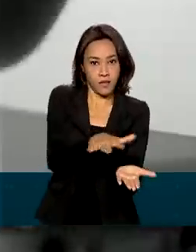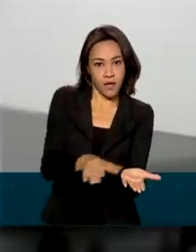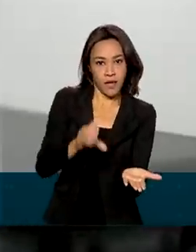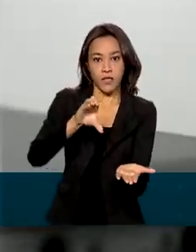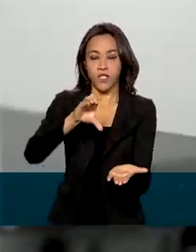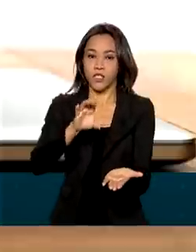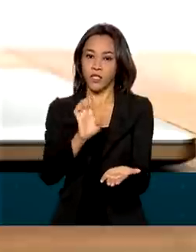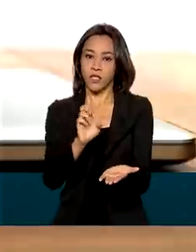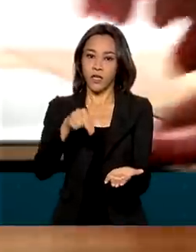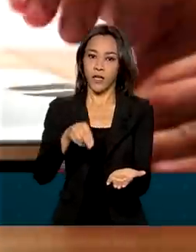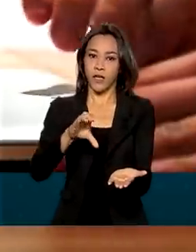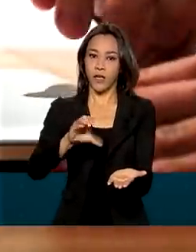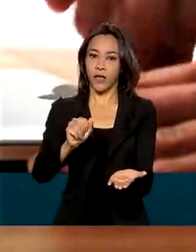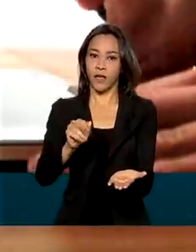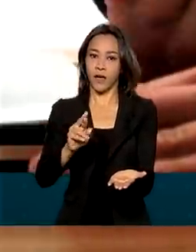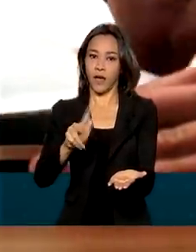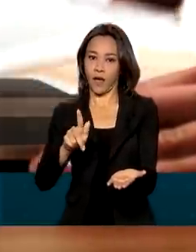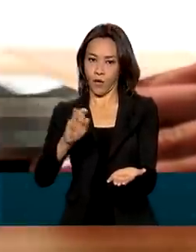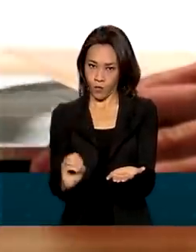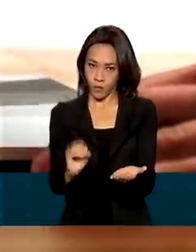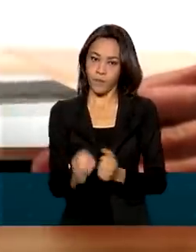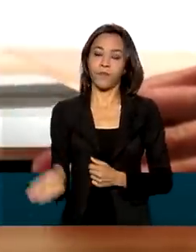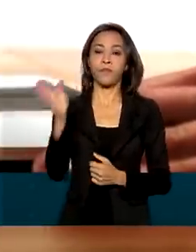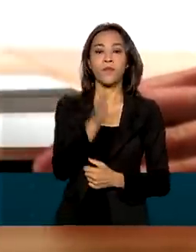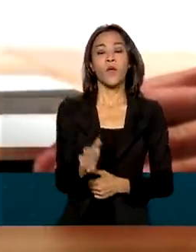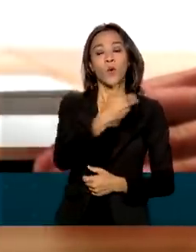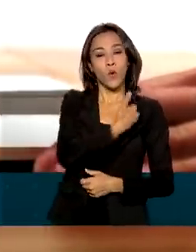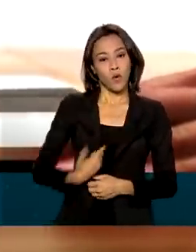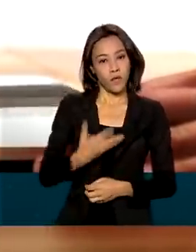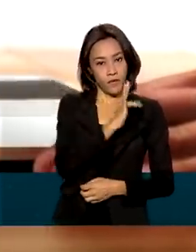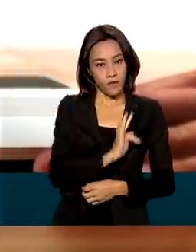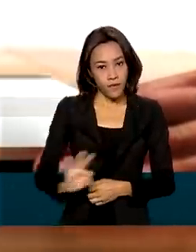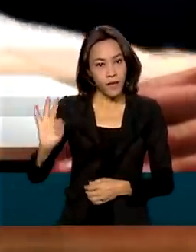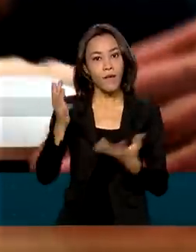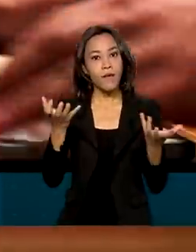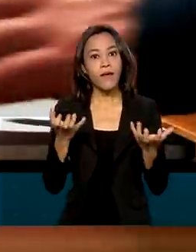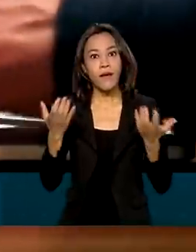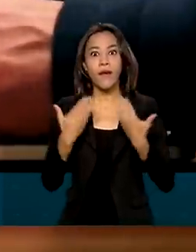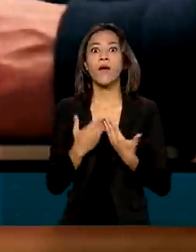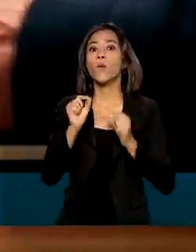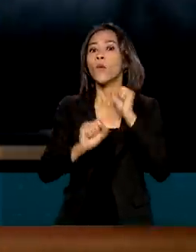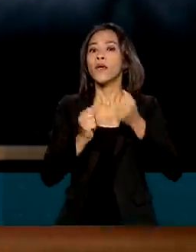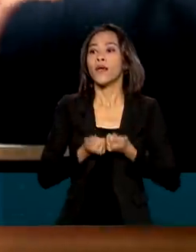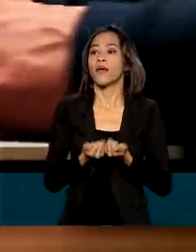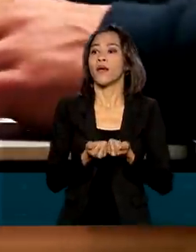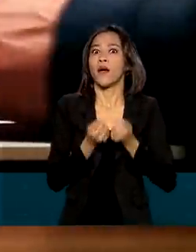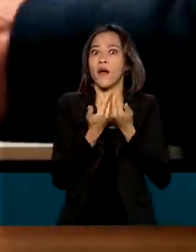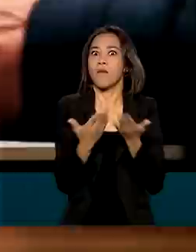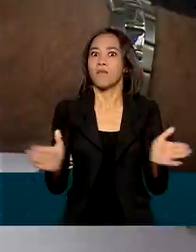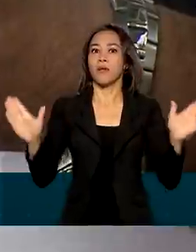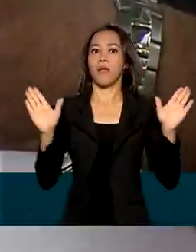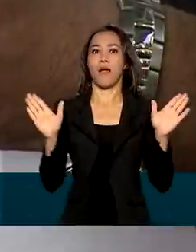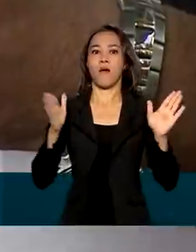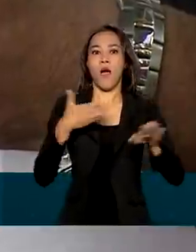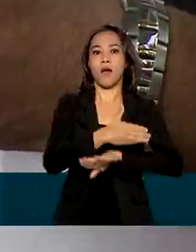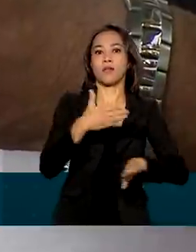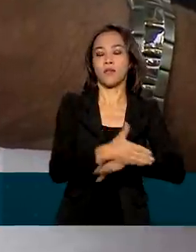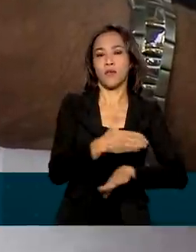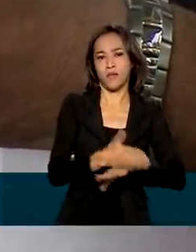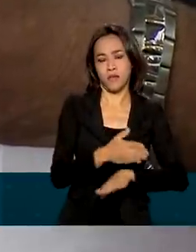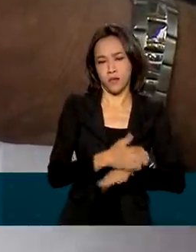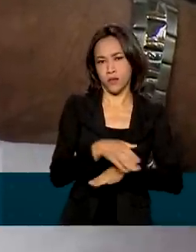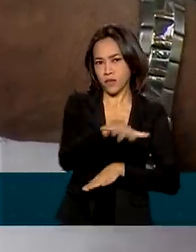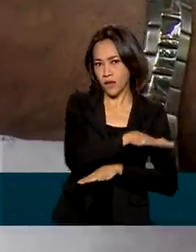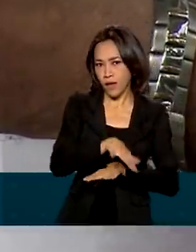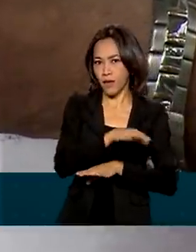telecomunicações. Com a iniciativa, o governo federal quer ampliar o acesso à banda larga e à inclusão digital no Brasil, oferecendo